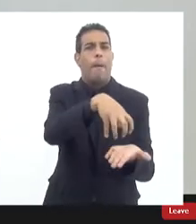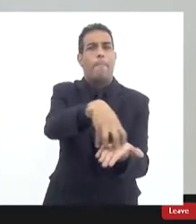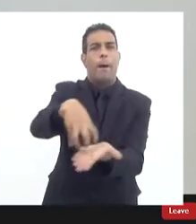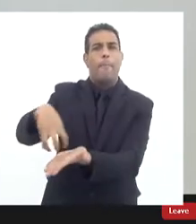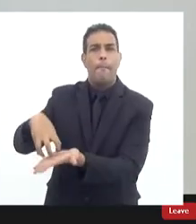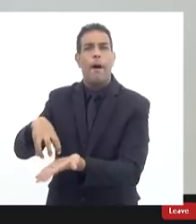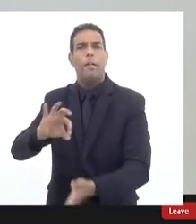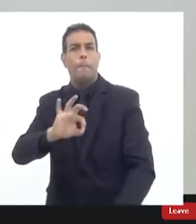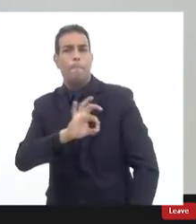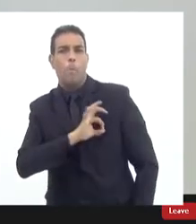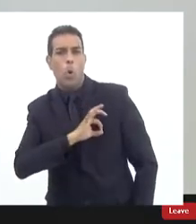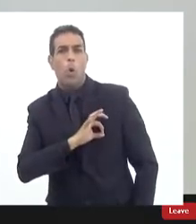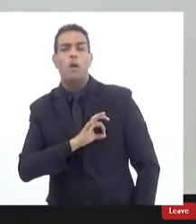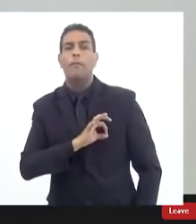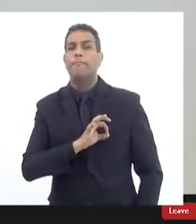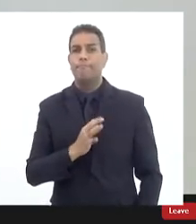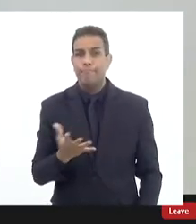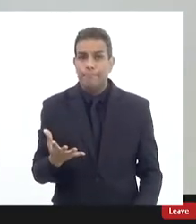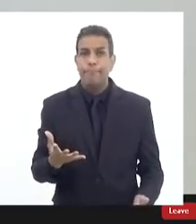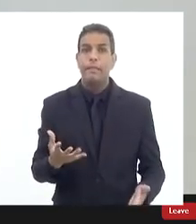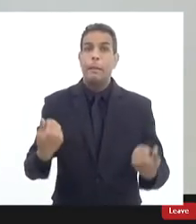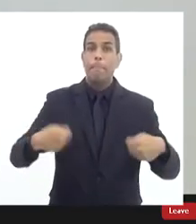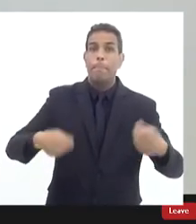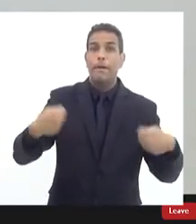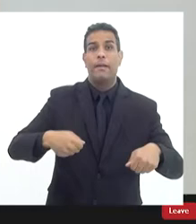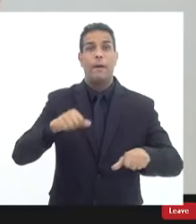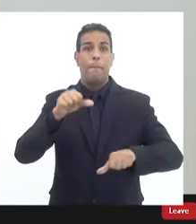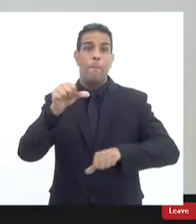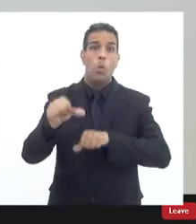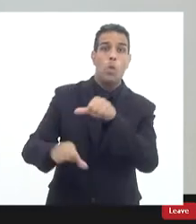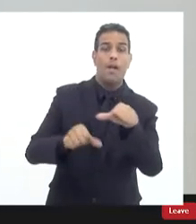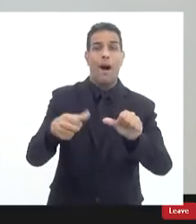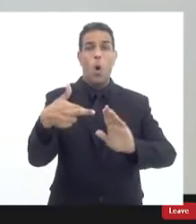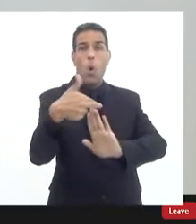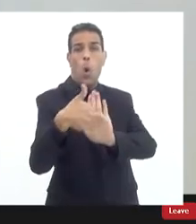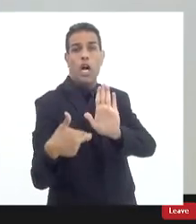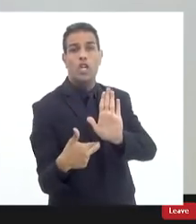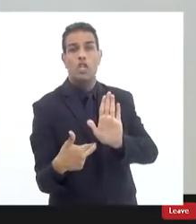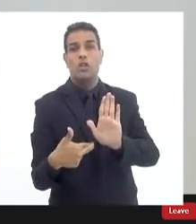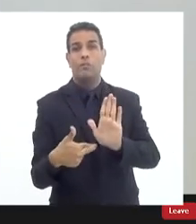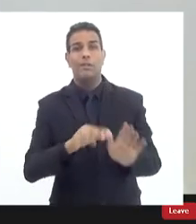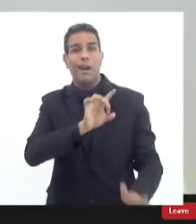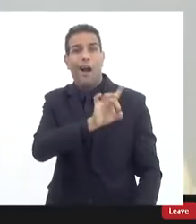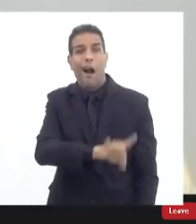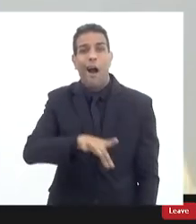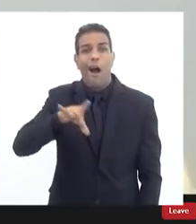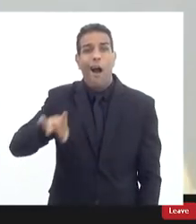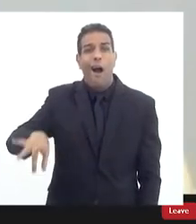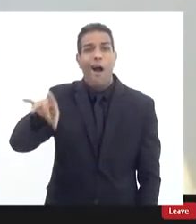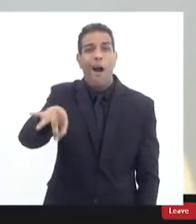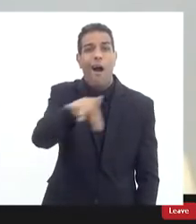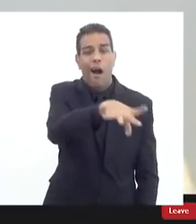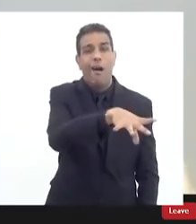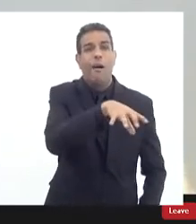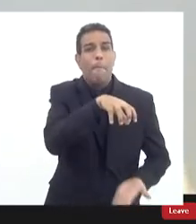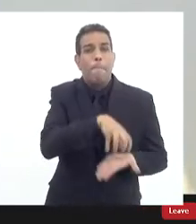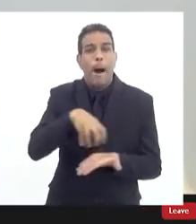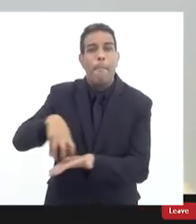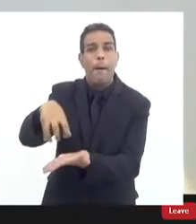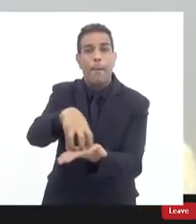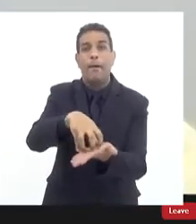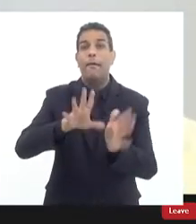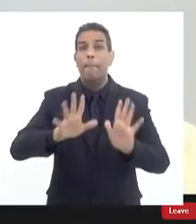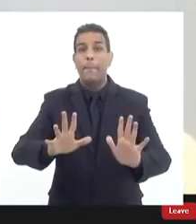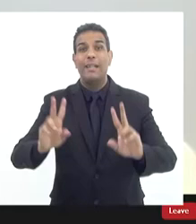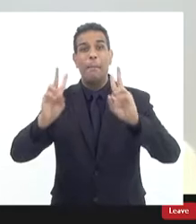organizações que demanda também às vezes alterações regimentais mas é fundamental porque nós percebemos dentro